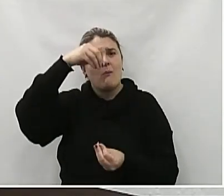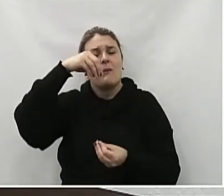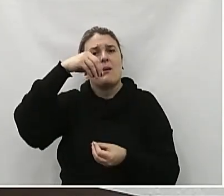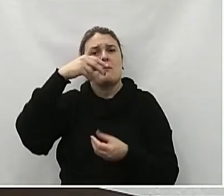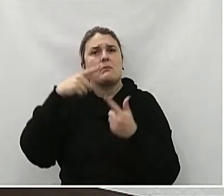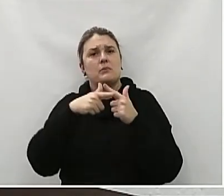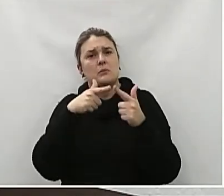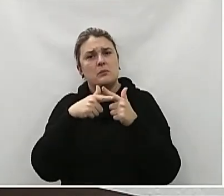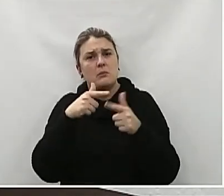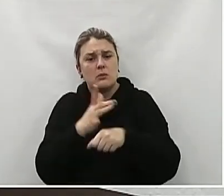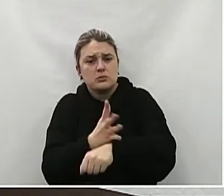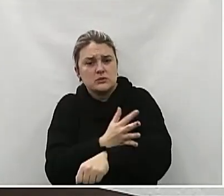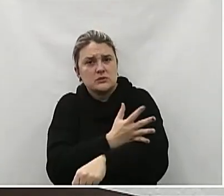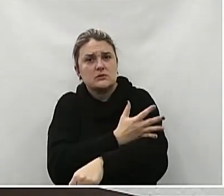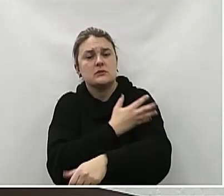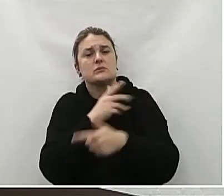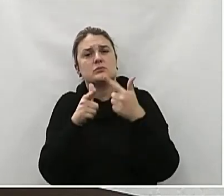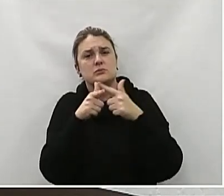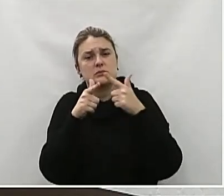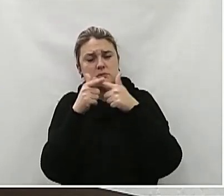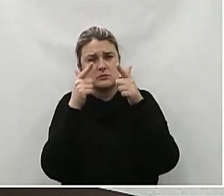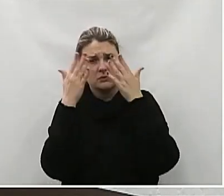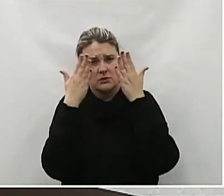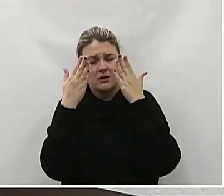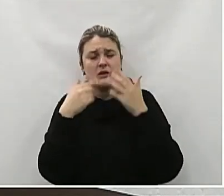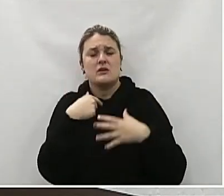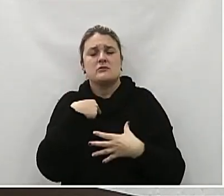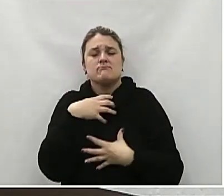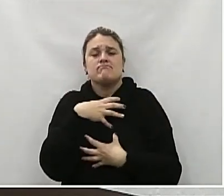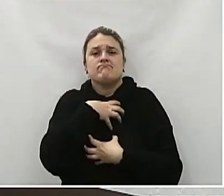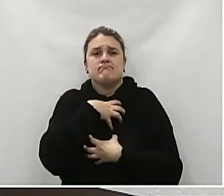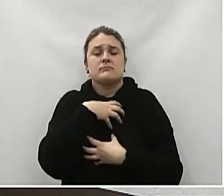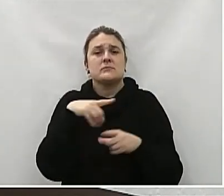emocional Ele é complicado Isso nos emociona também